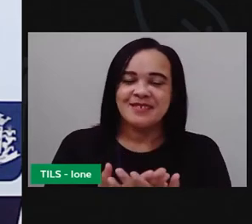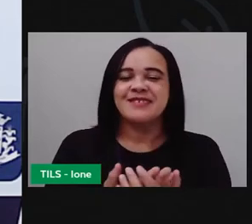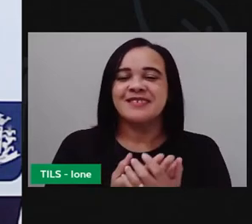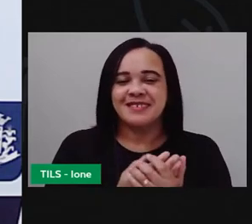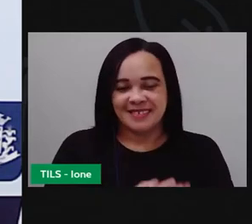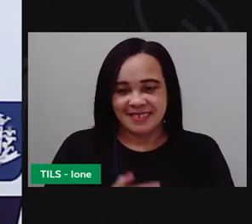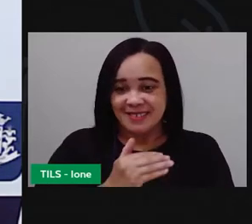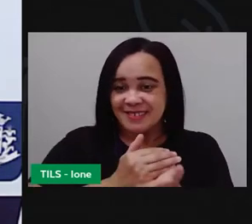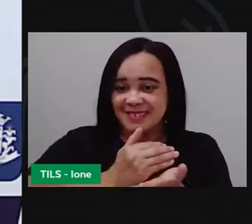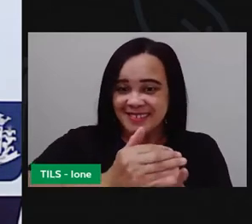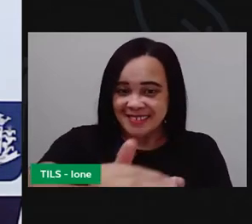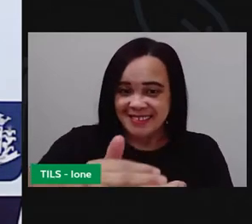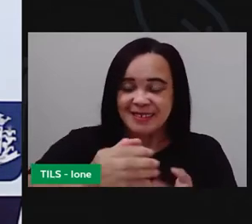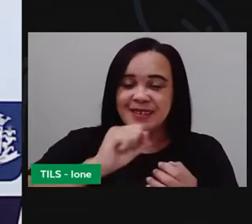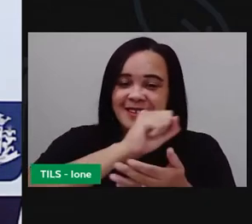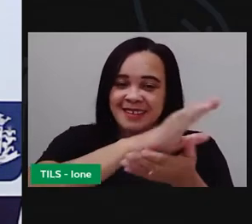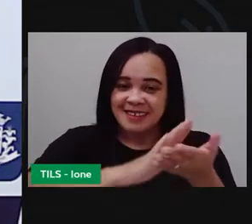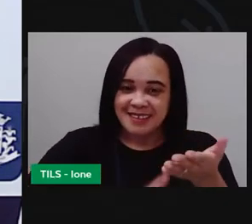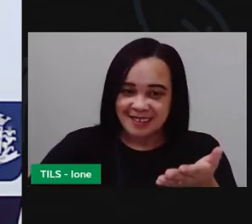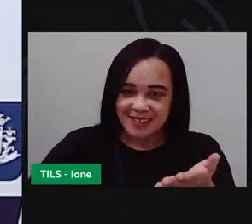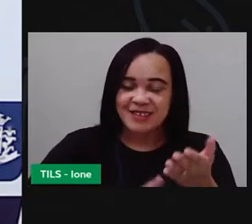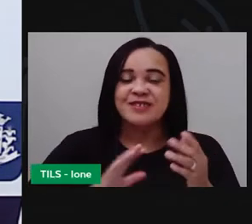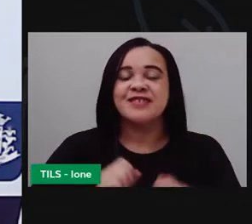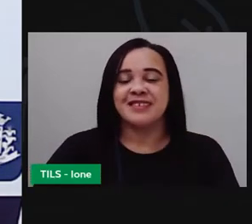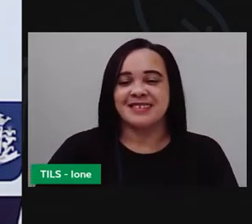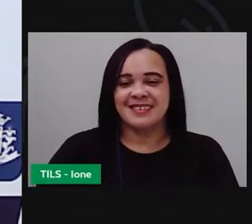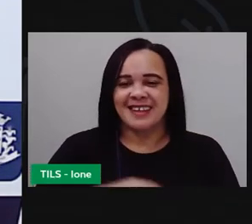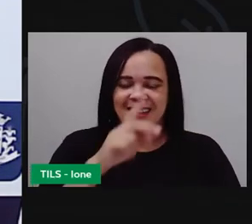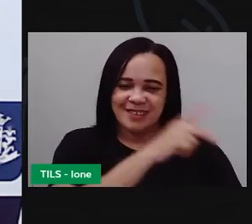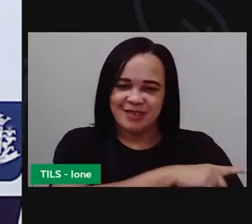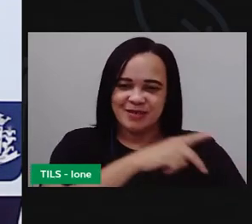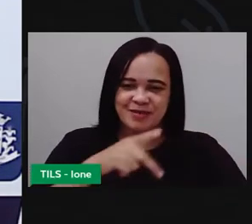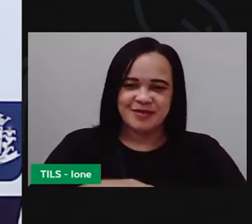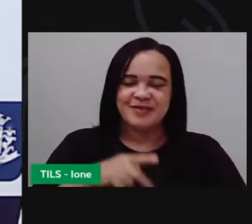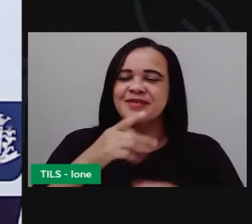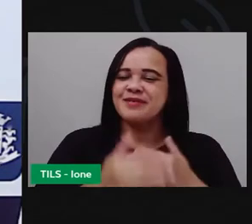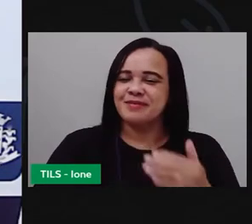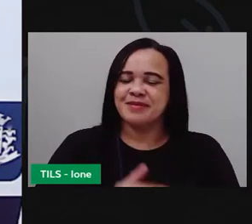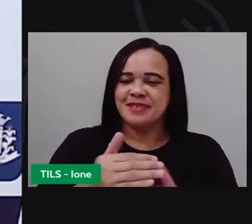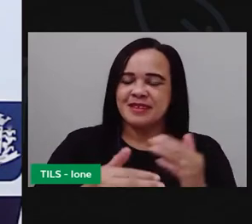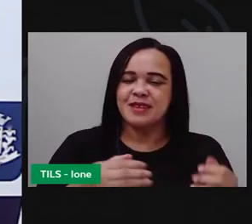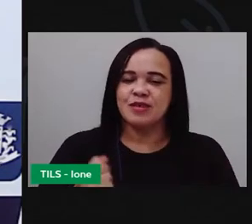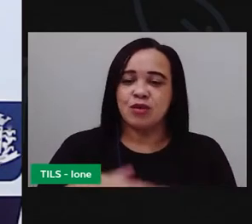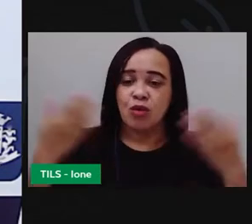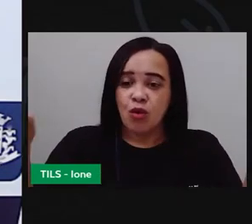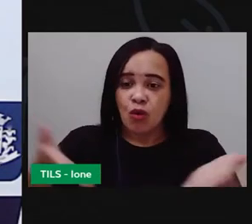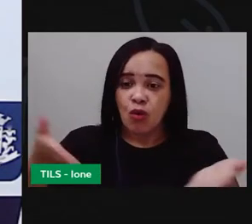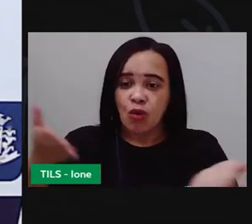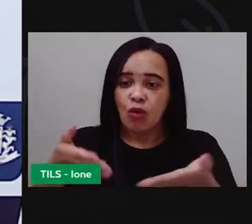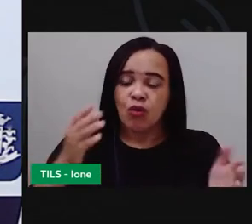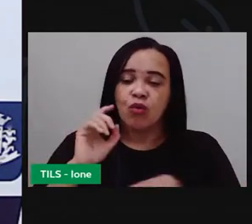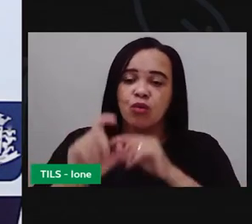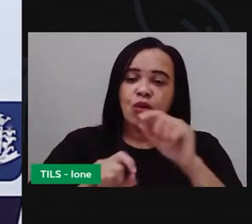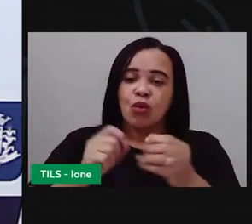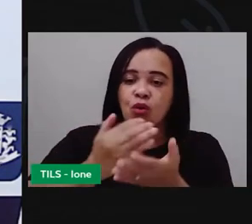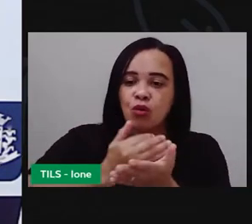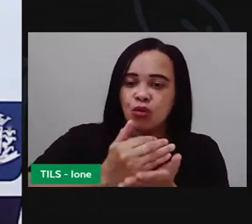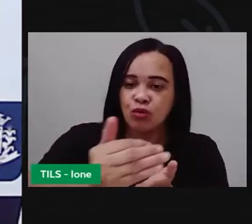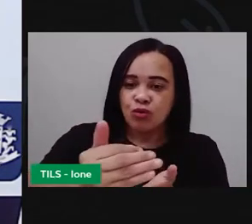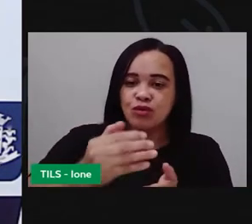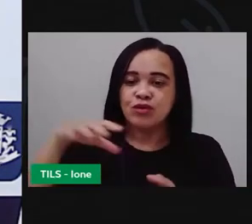sequência aqui às atividades do nosso percurso pedagógico. Então, hoje, a gente vai continuar